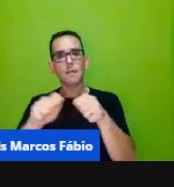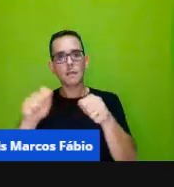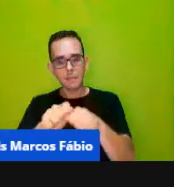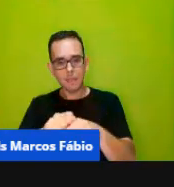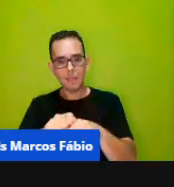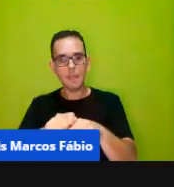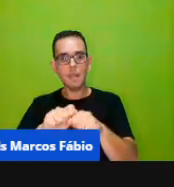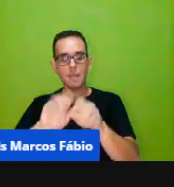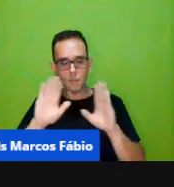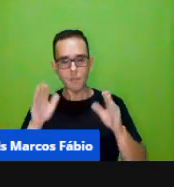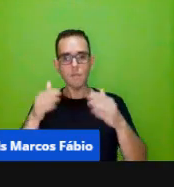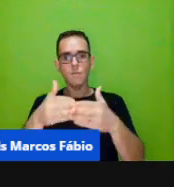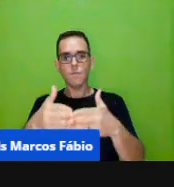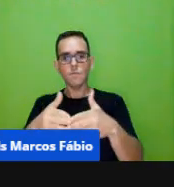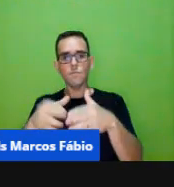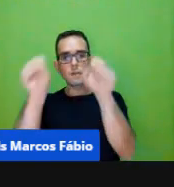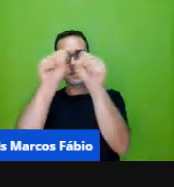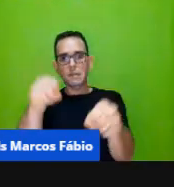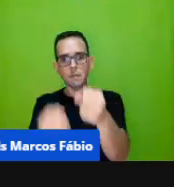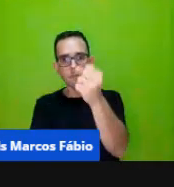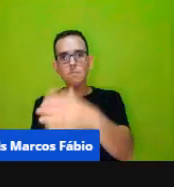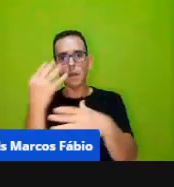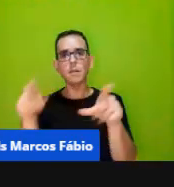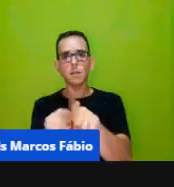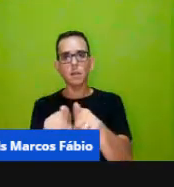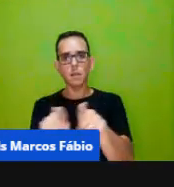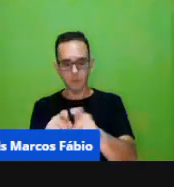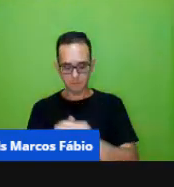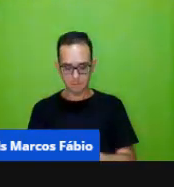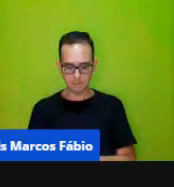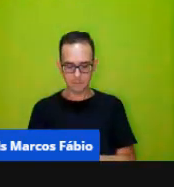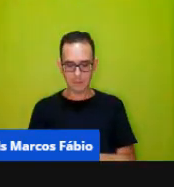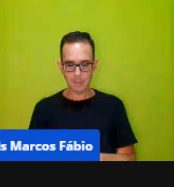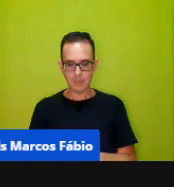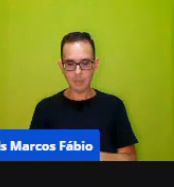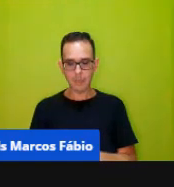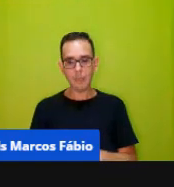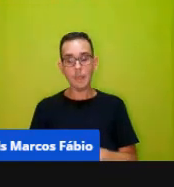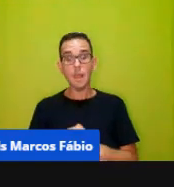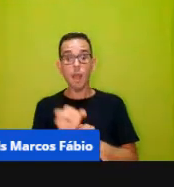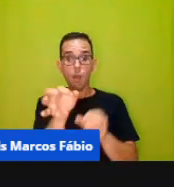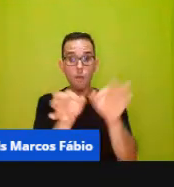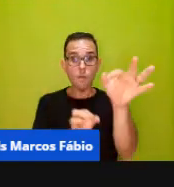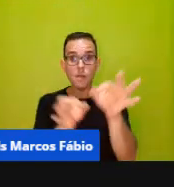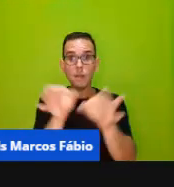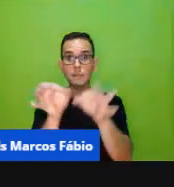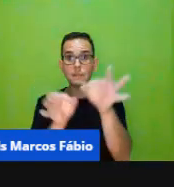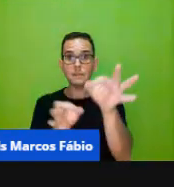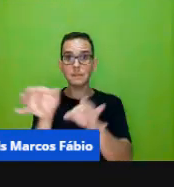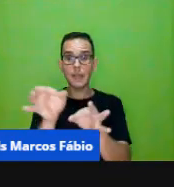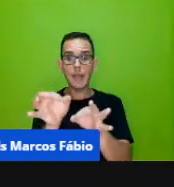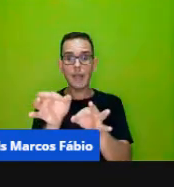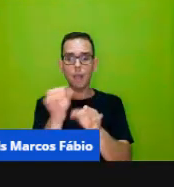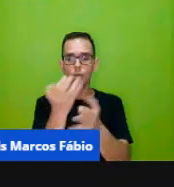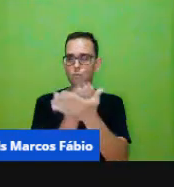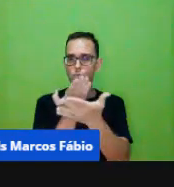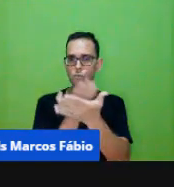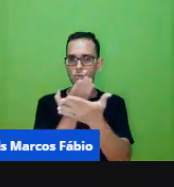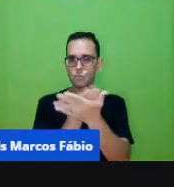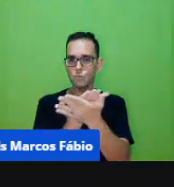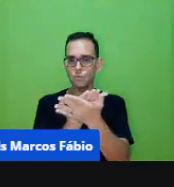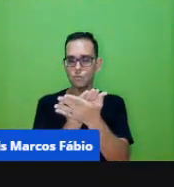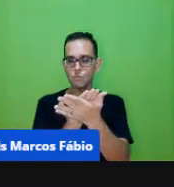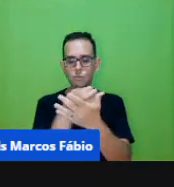intencional e sistemático, né, então, ao se organizar o trabalho a partir desses